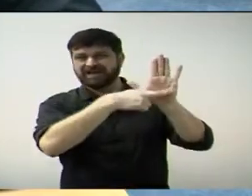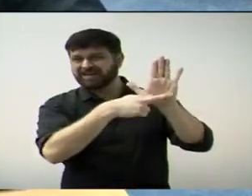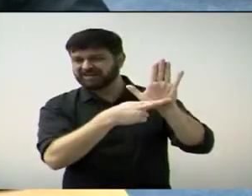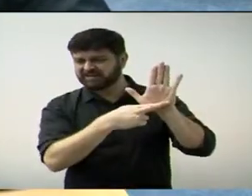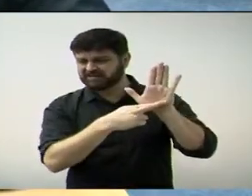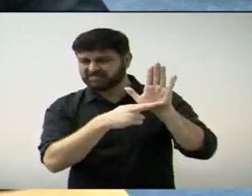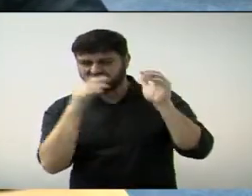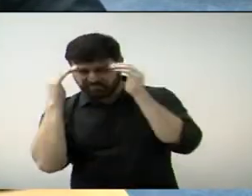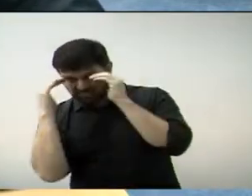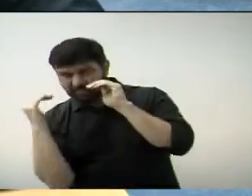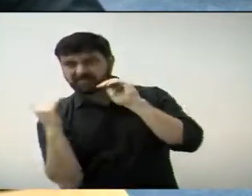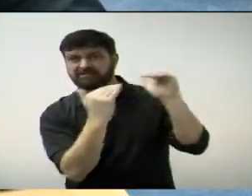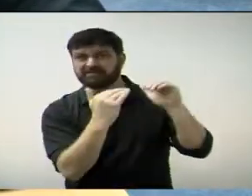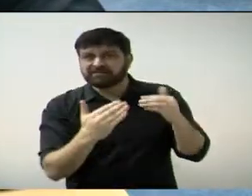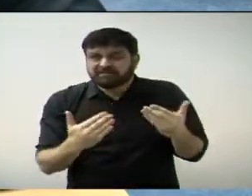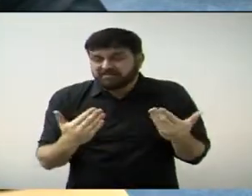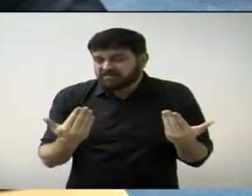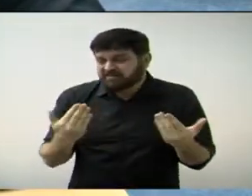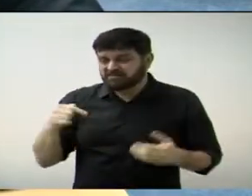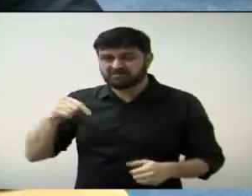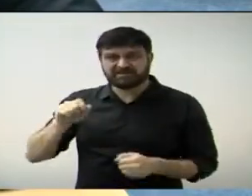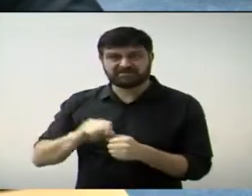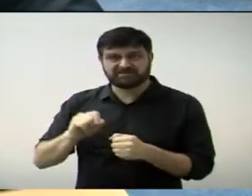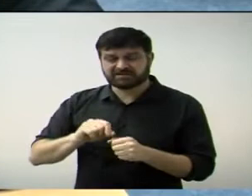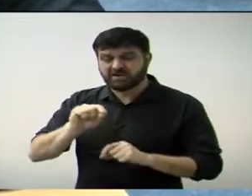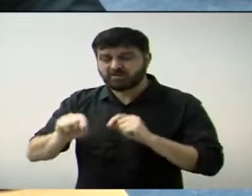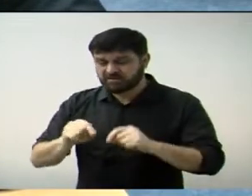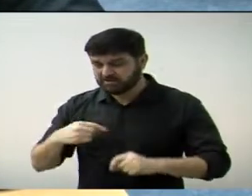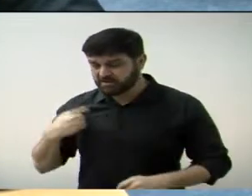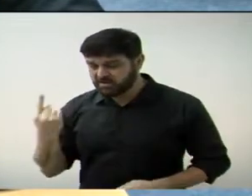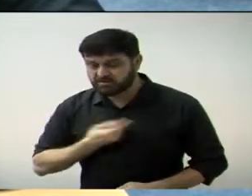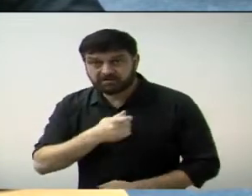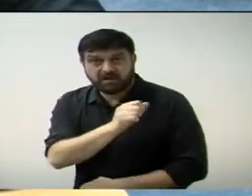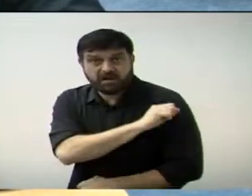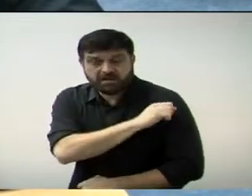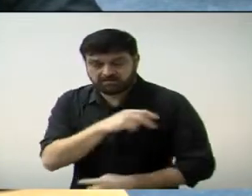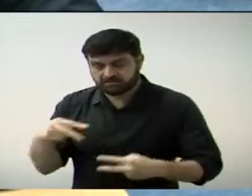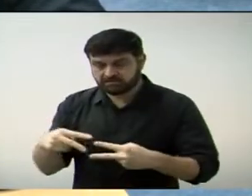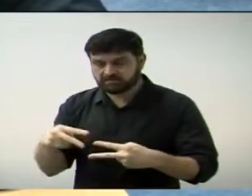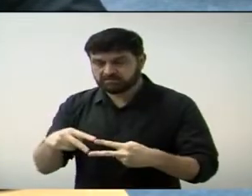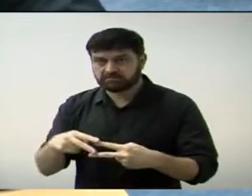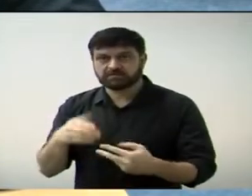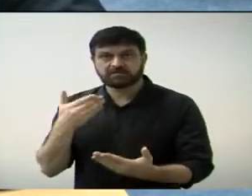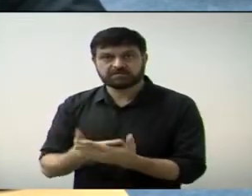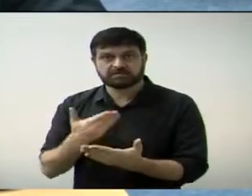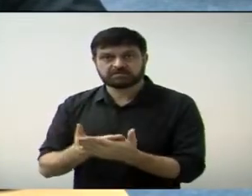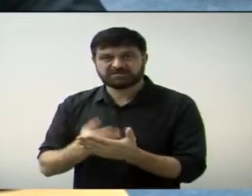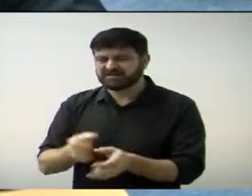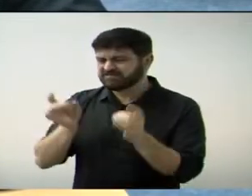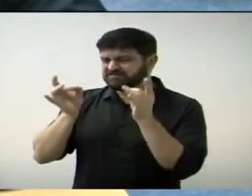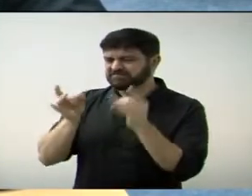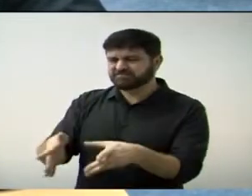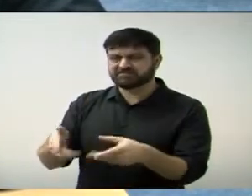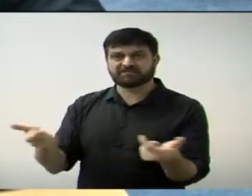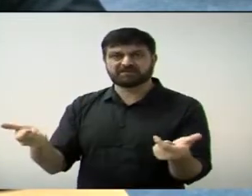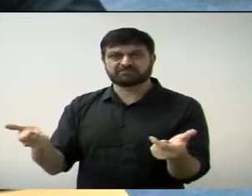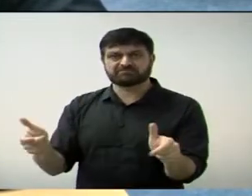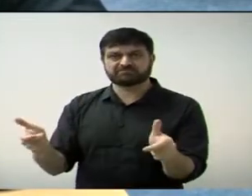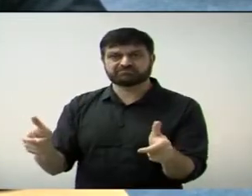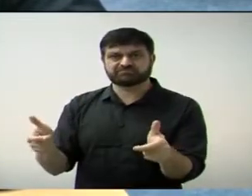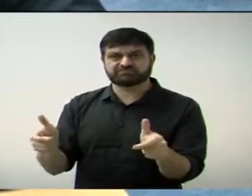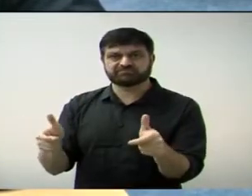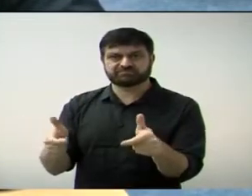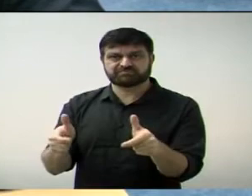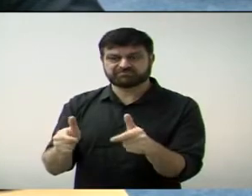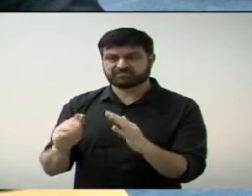sendo que está deixando, fazendo com que os nossos alunos, parem de estudar. Está diminuindo o número